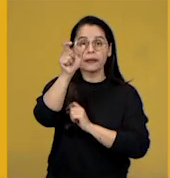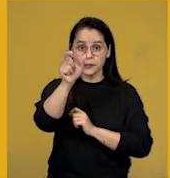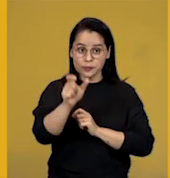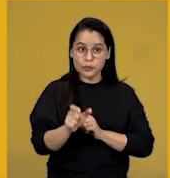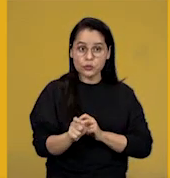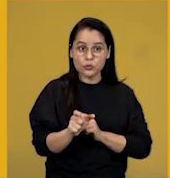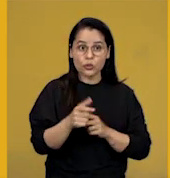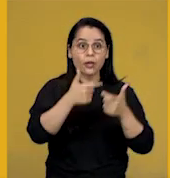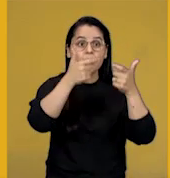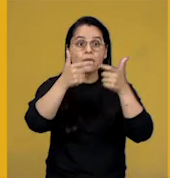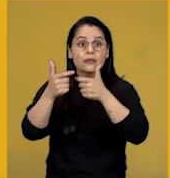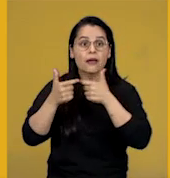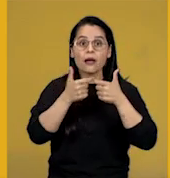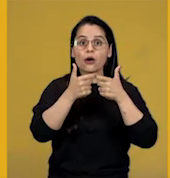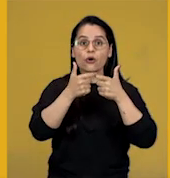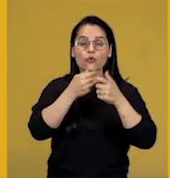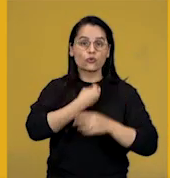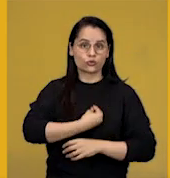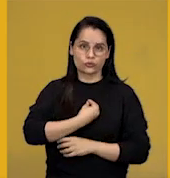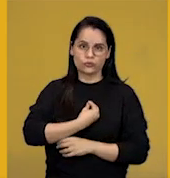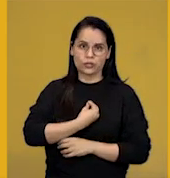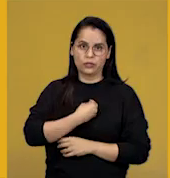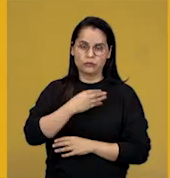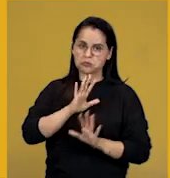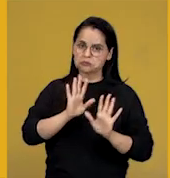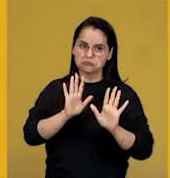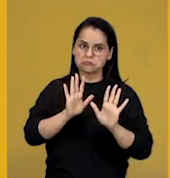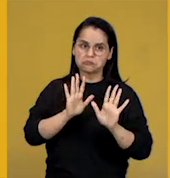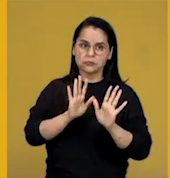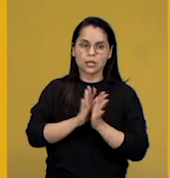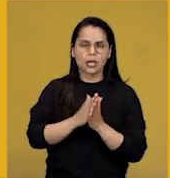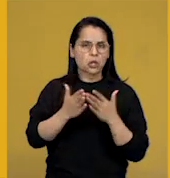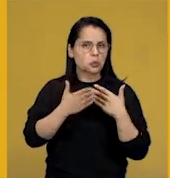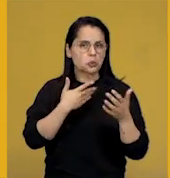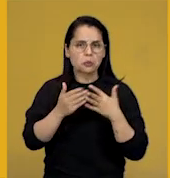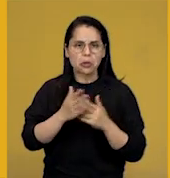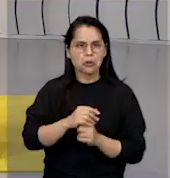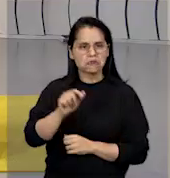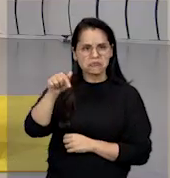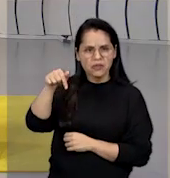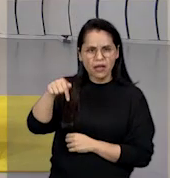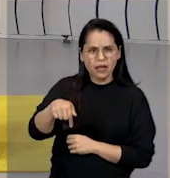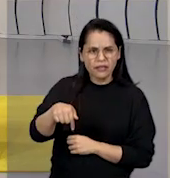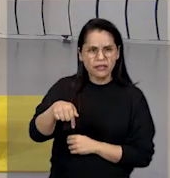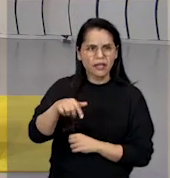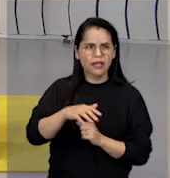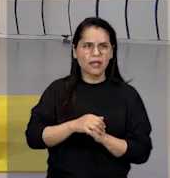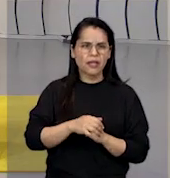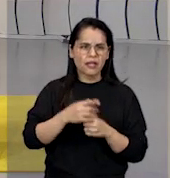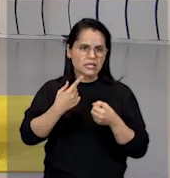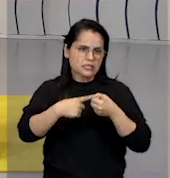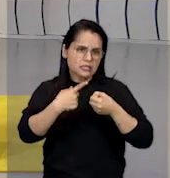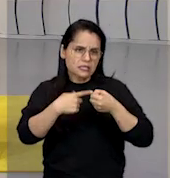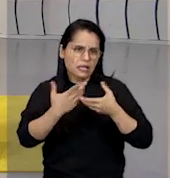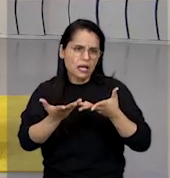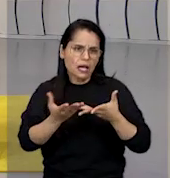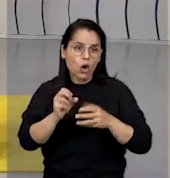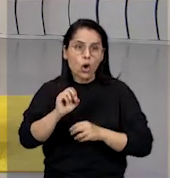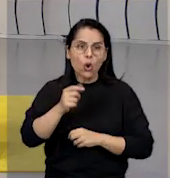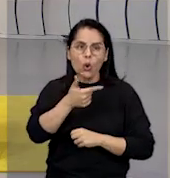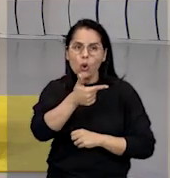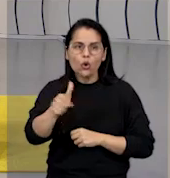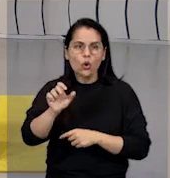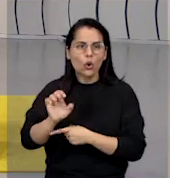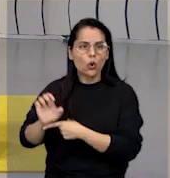nem onde essa pessoa viva. Não importa se é aqui, nessa cidade, se é no outro